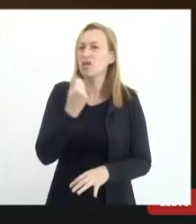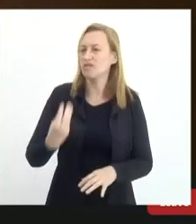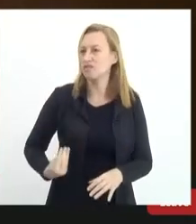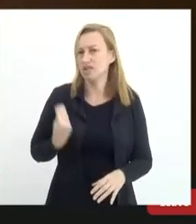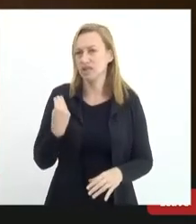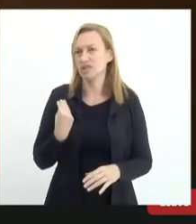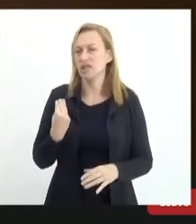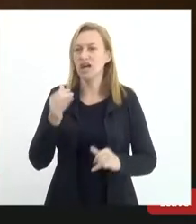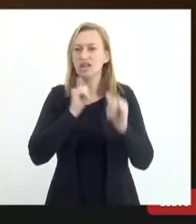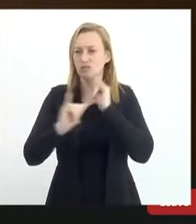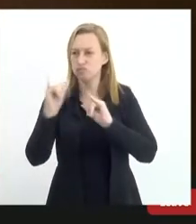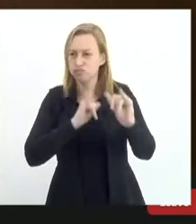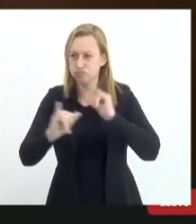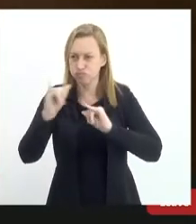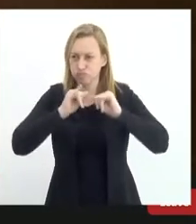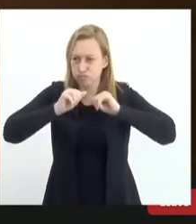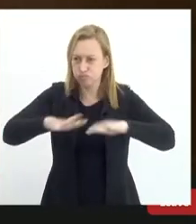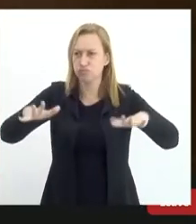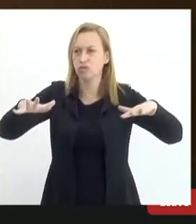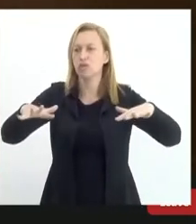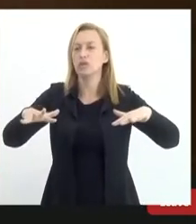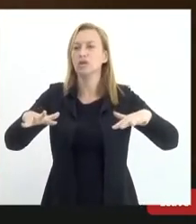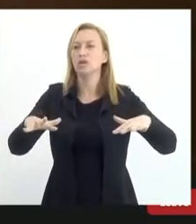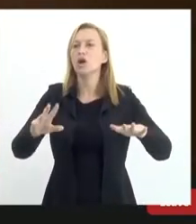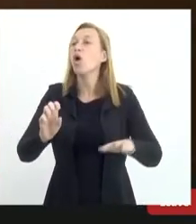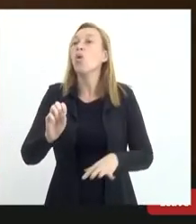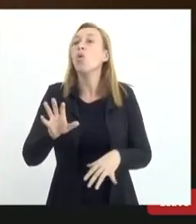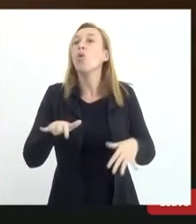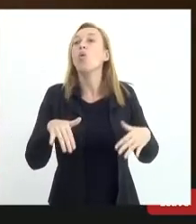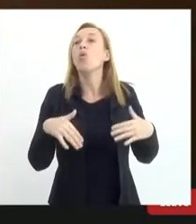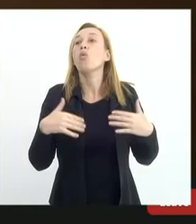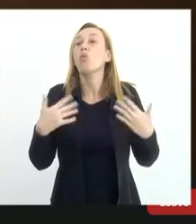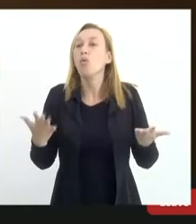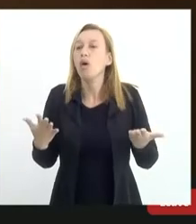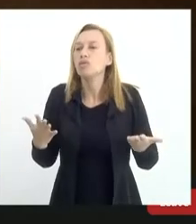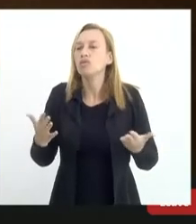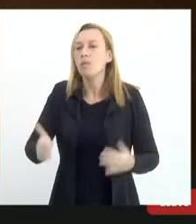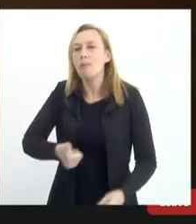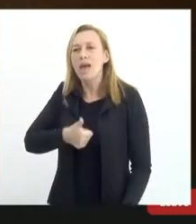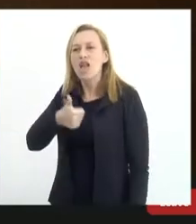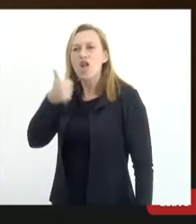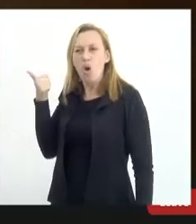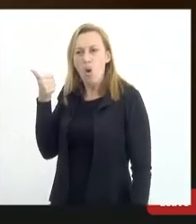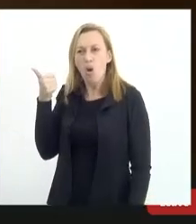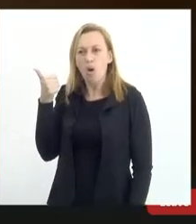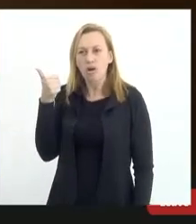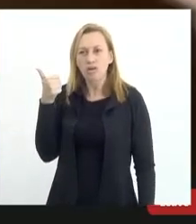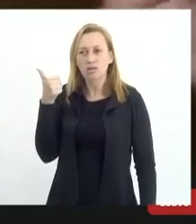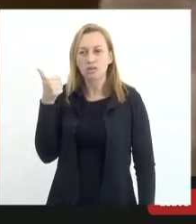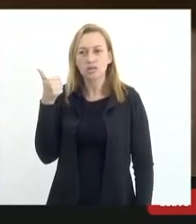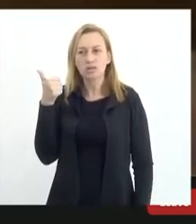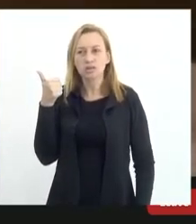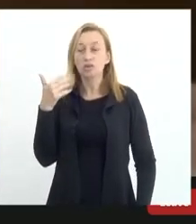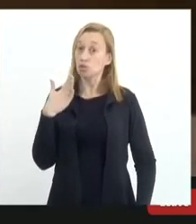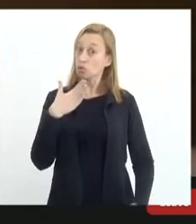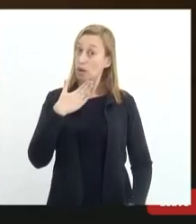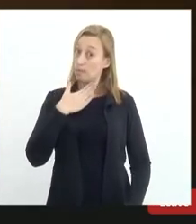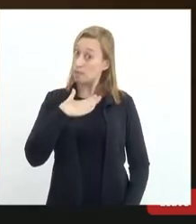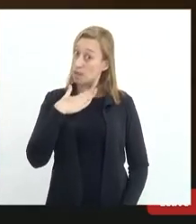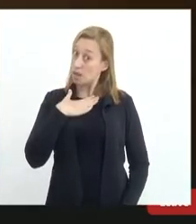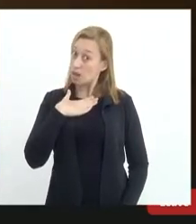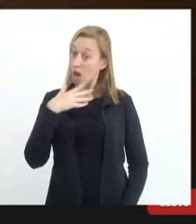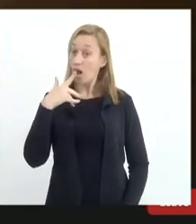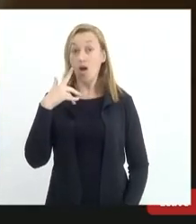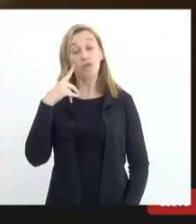a informação. Qual seria o melhor do meu ponto de